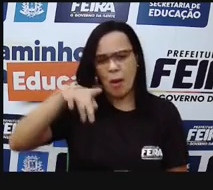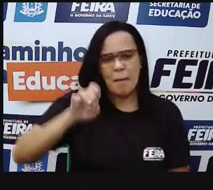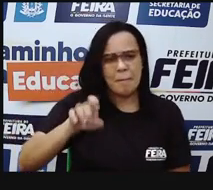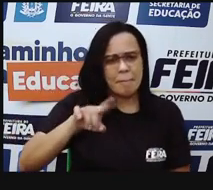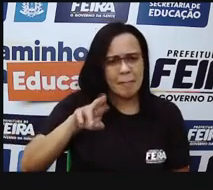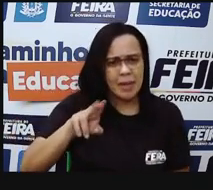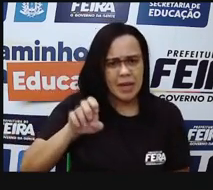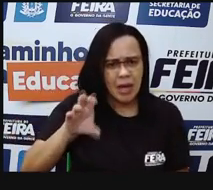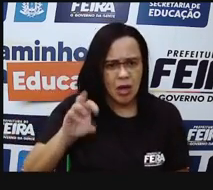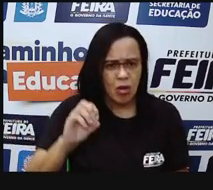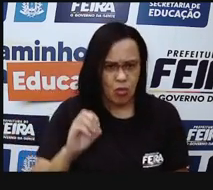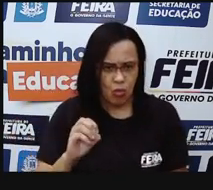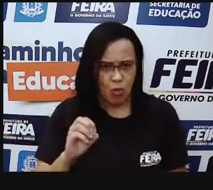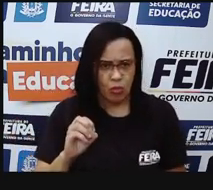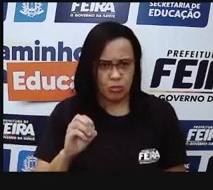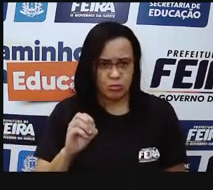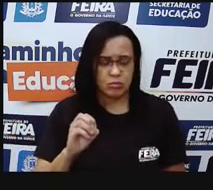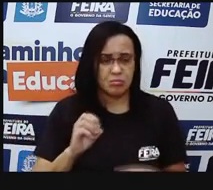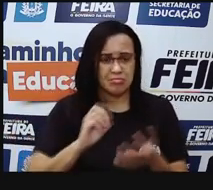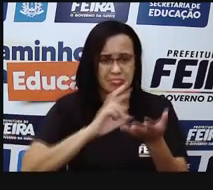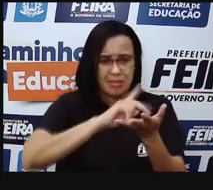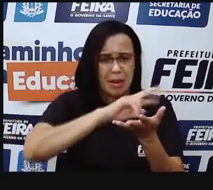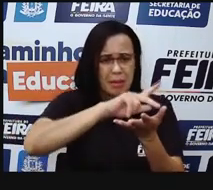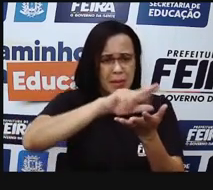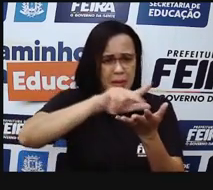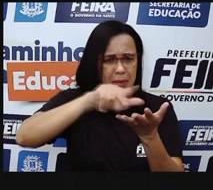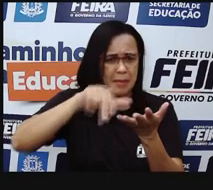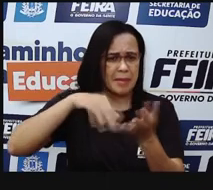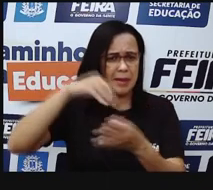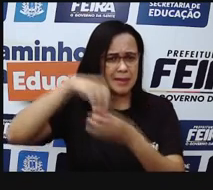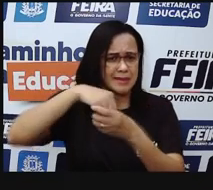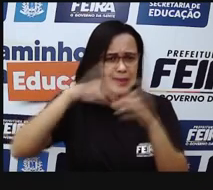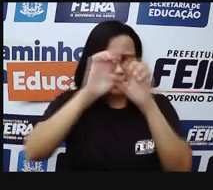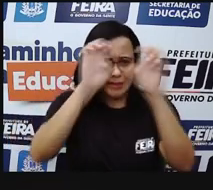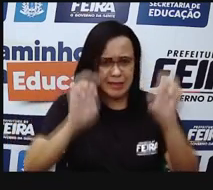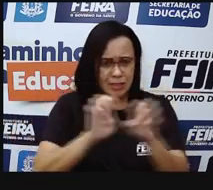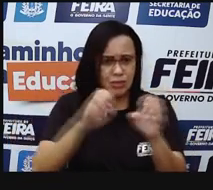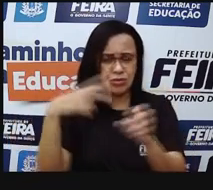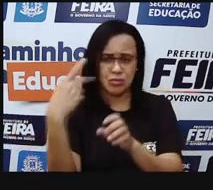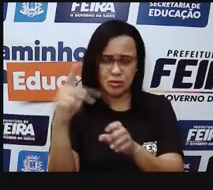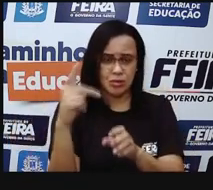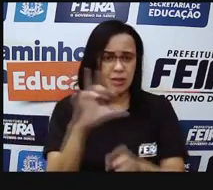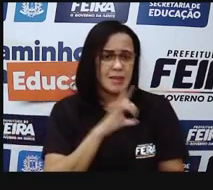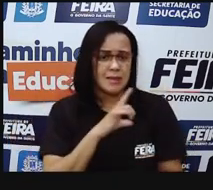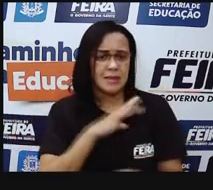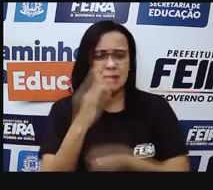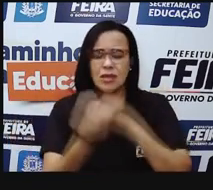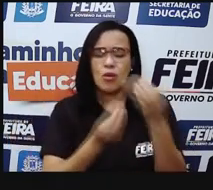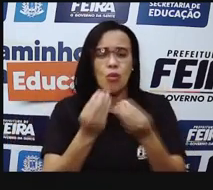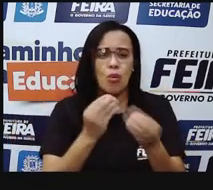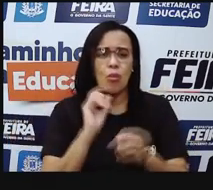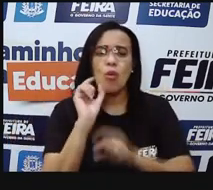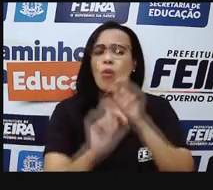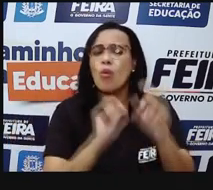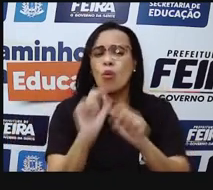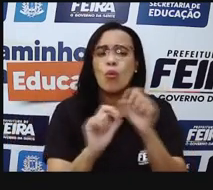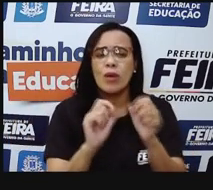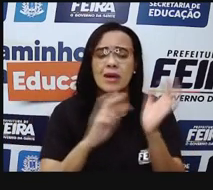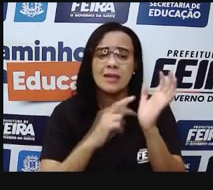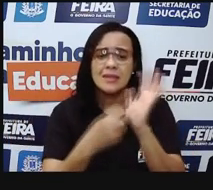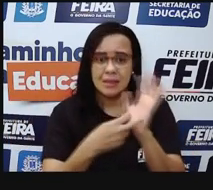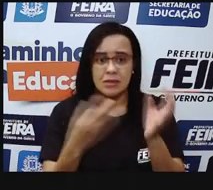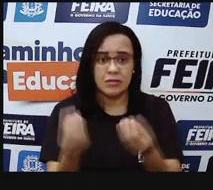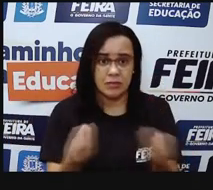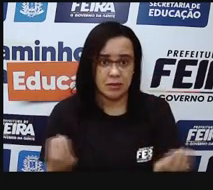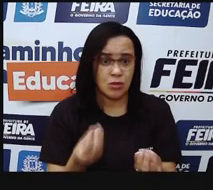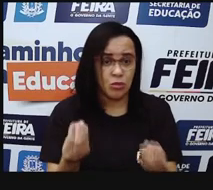mesmo, terminação de rupine, corpúsculo de passinho. O que é isso tudo? A gente vai ver agora. E